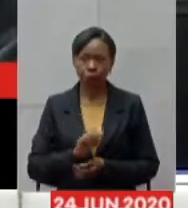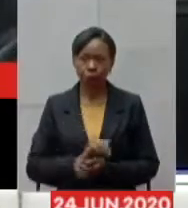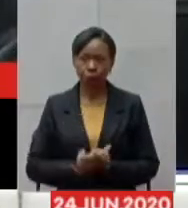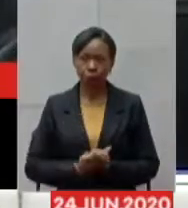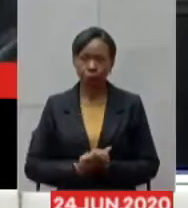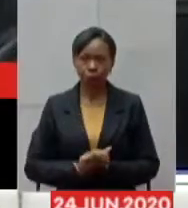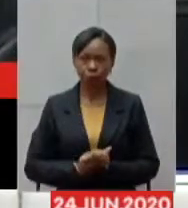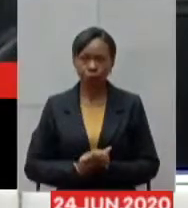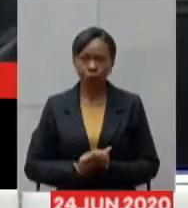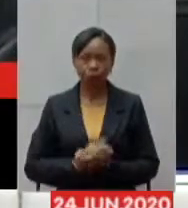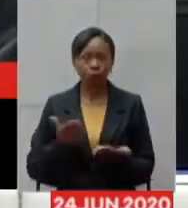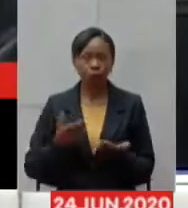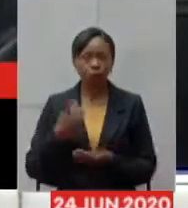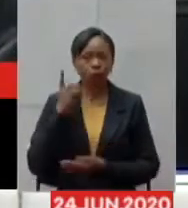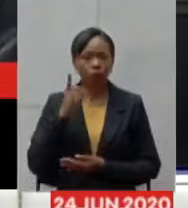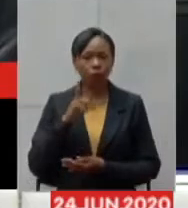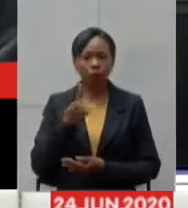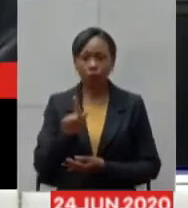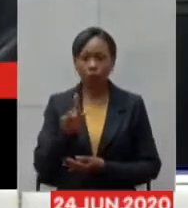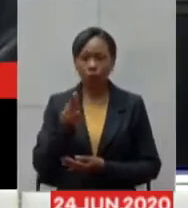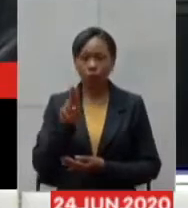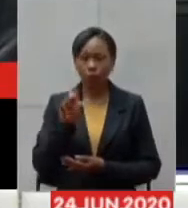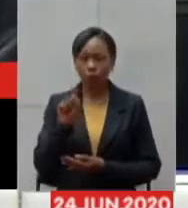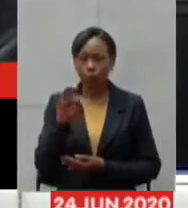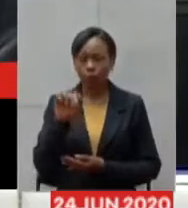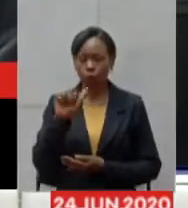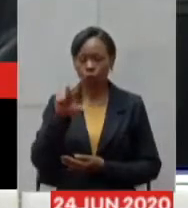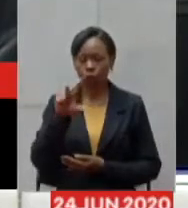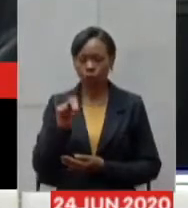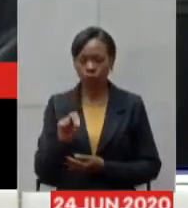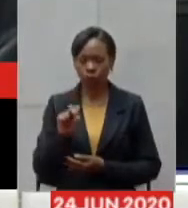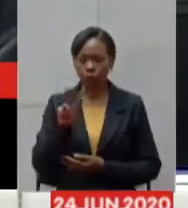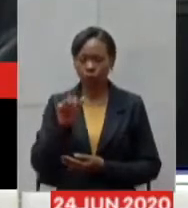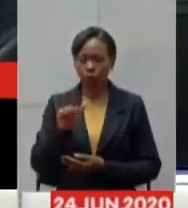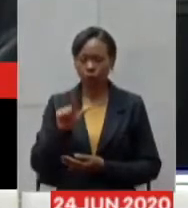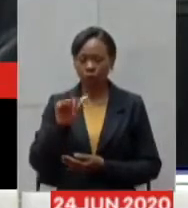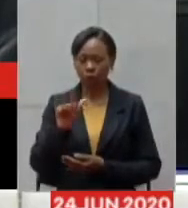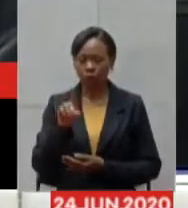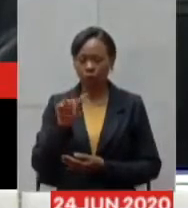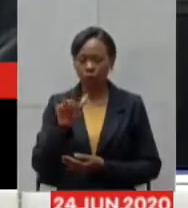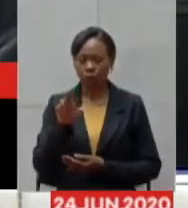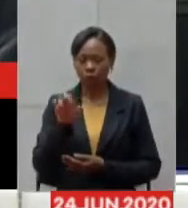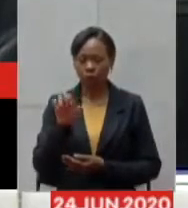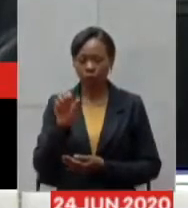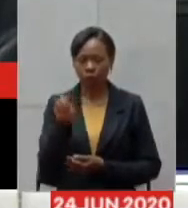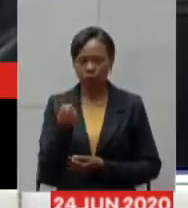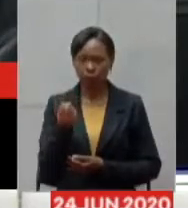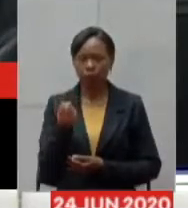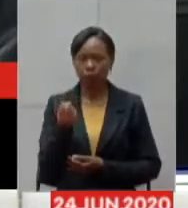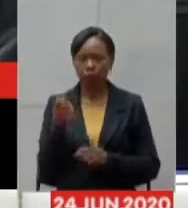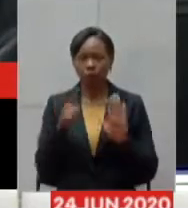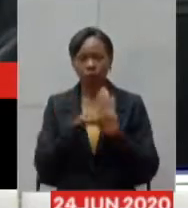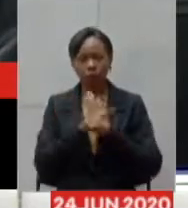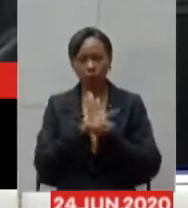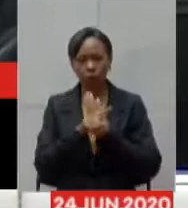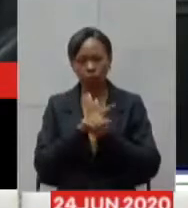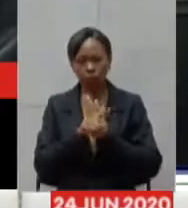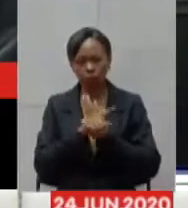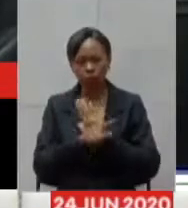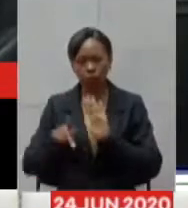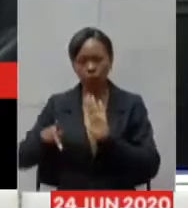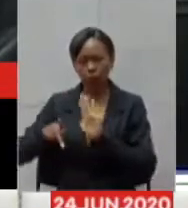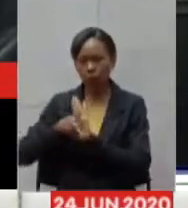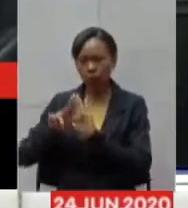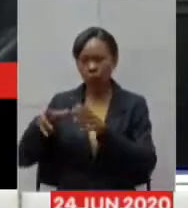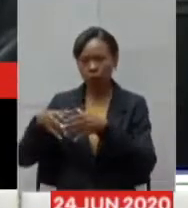Gustavo Valadares líder do bloco SOU Minas Gerais para suas considerações e para encaminhar os questionamentos dos parlamentares do